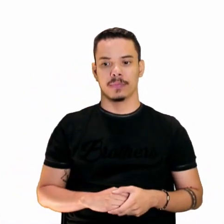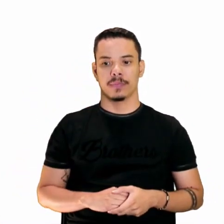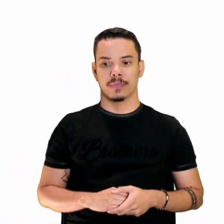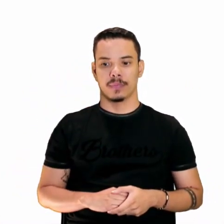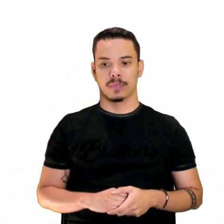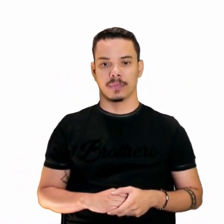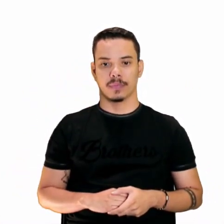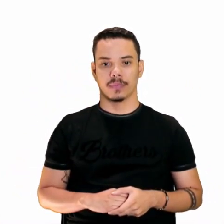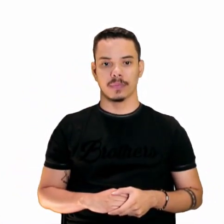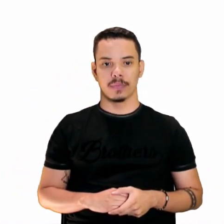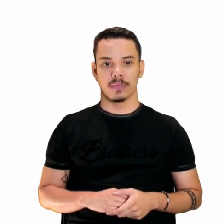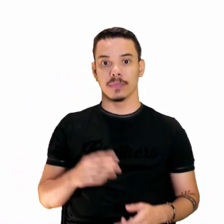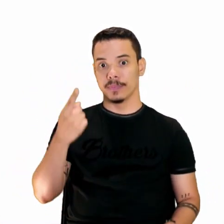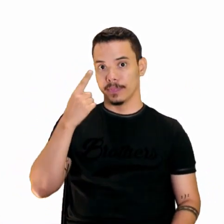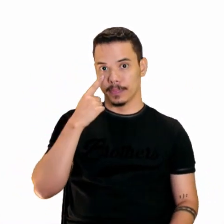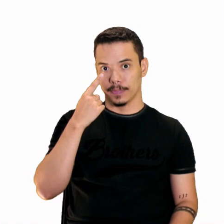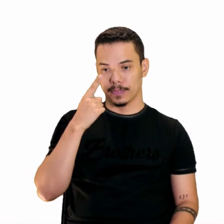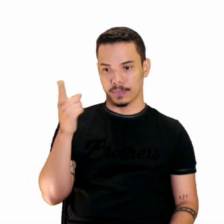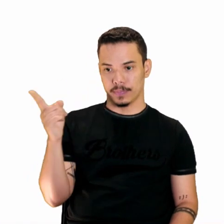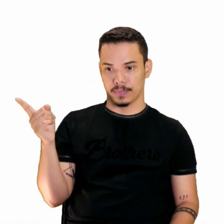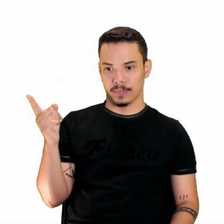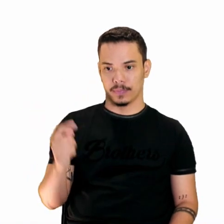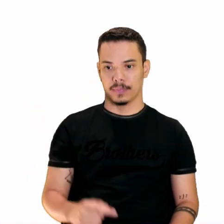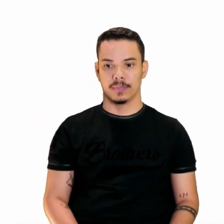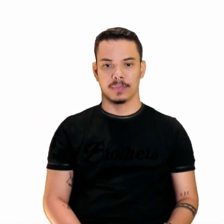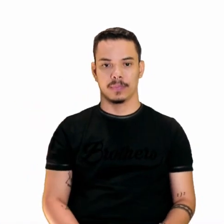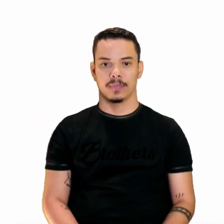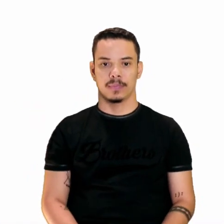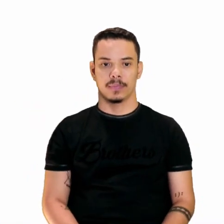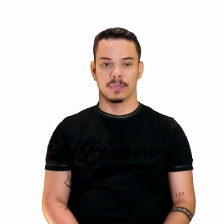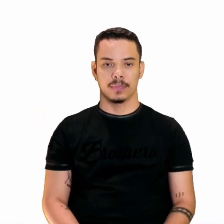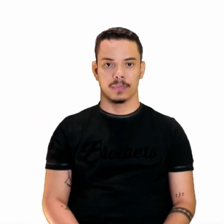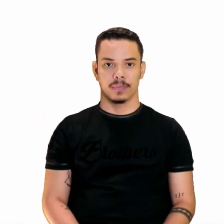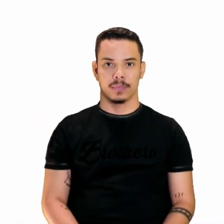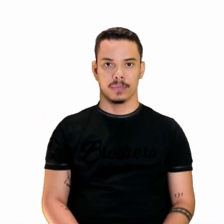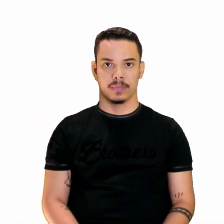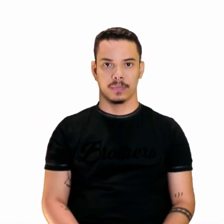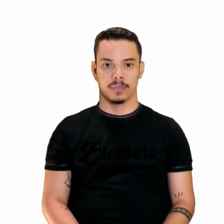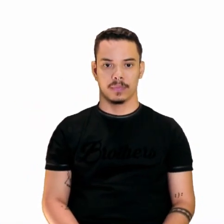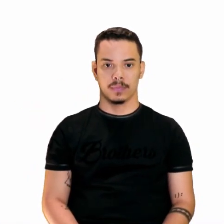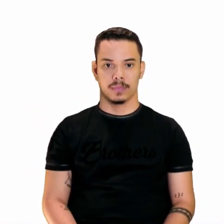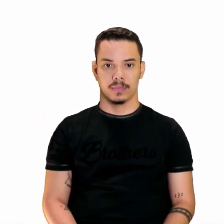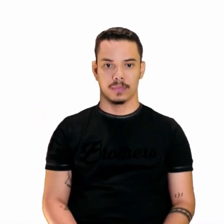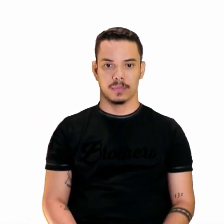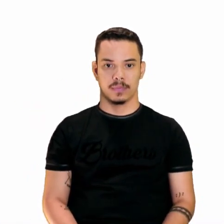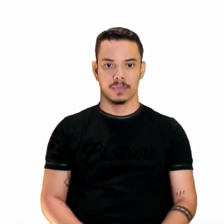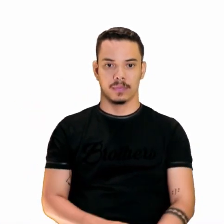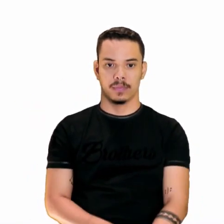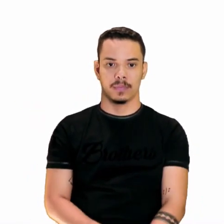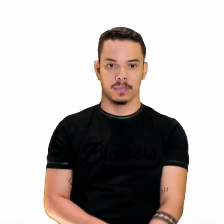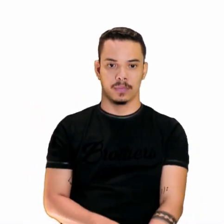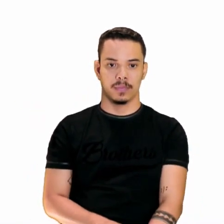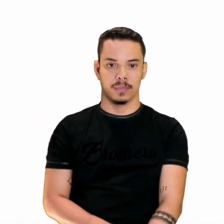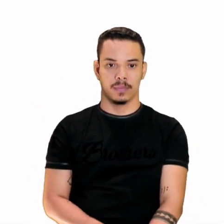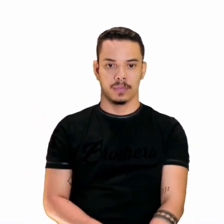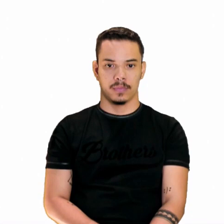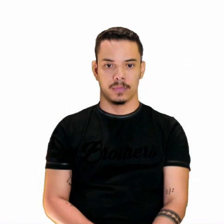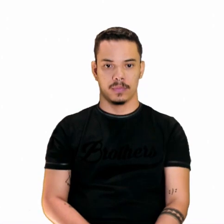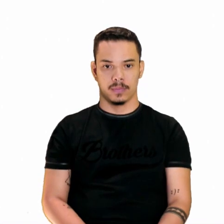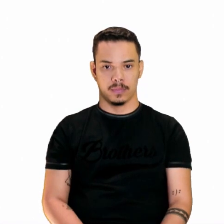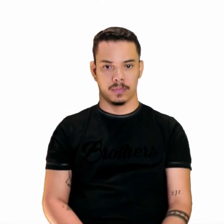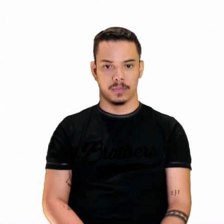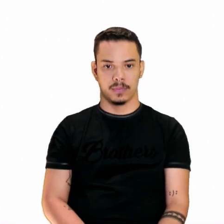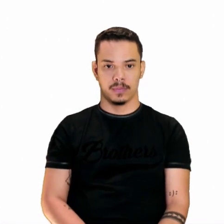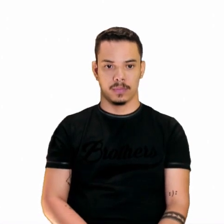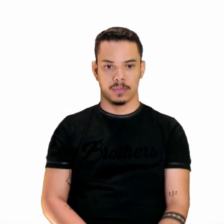nosso texto imagético aqui. Tudo contribui para a sua compreensão. Olha só, o que você vai observar